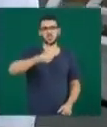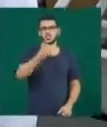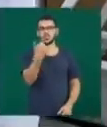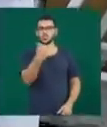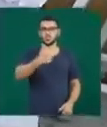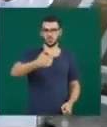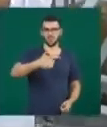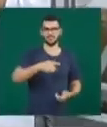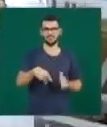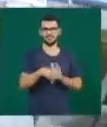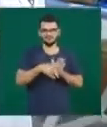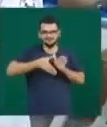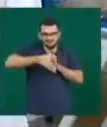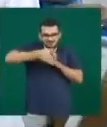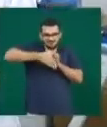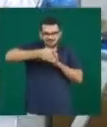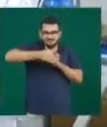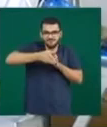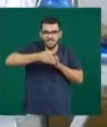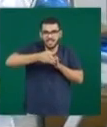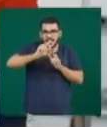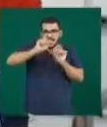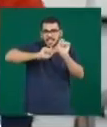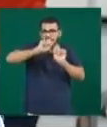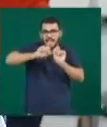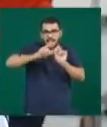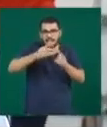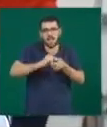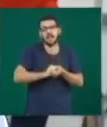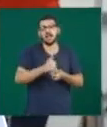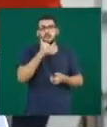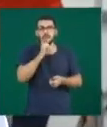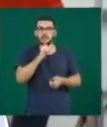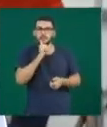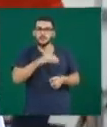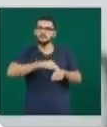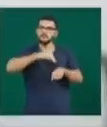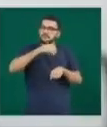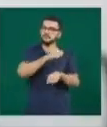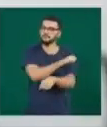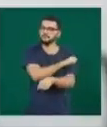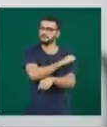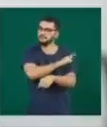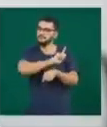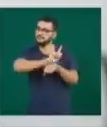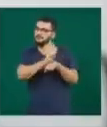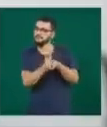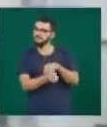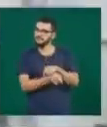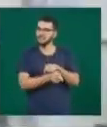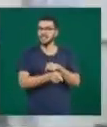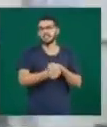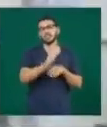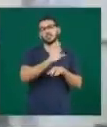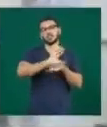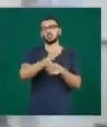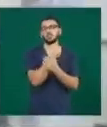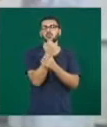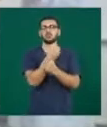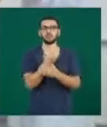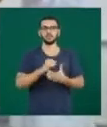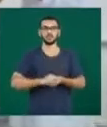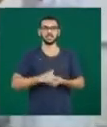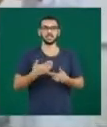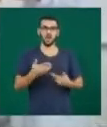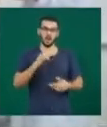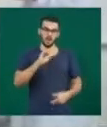mestrado e graduação do curso de fisioterapia. Luciene é uma das profissionais que desenvolvem a pesquisa. A incontinência urinária